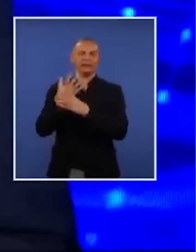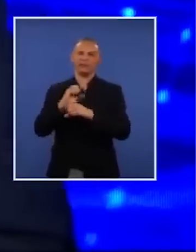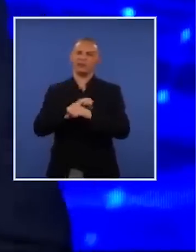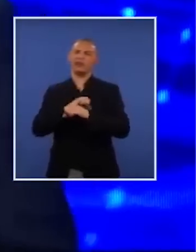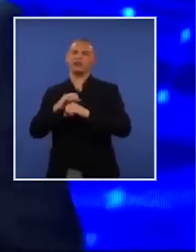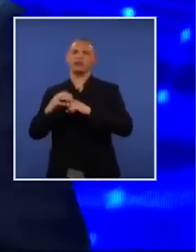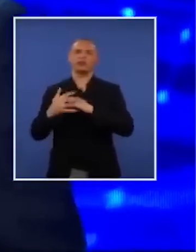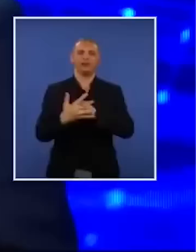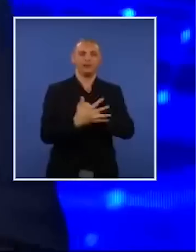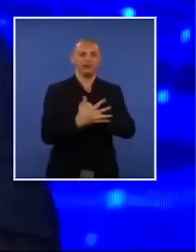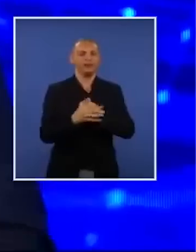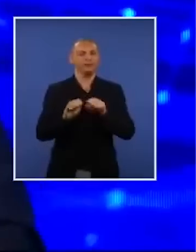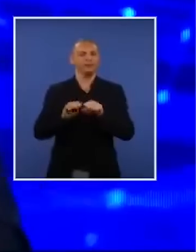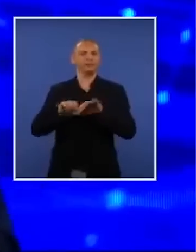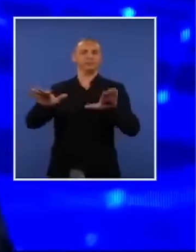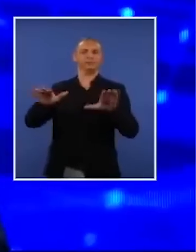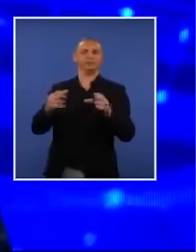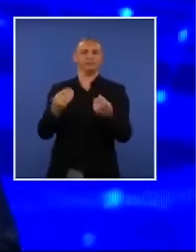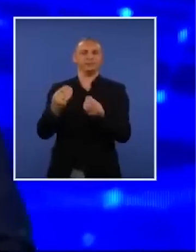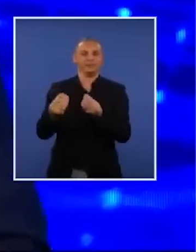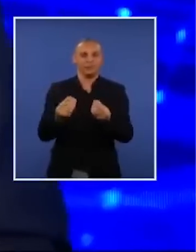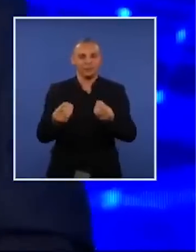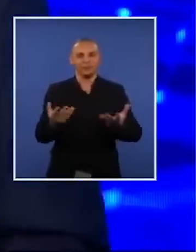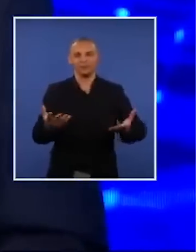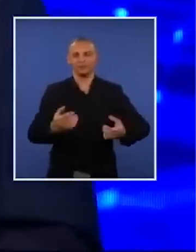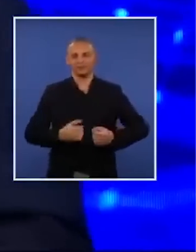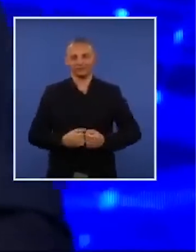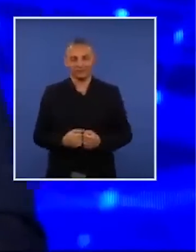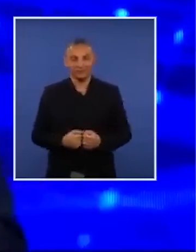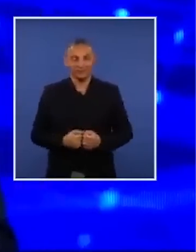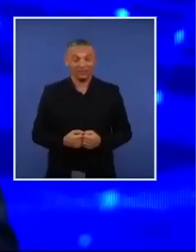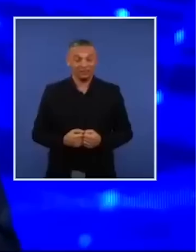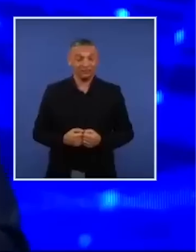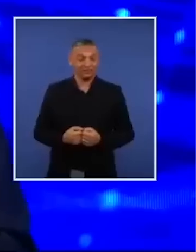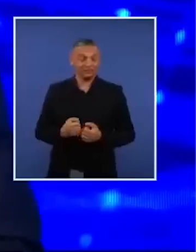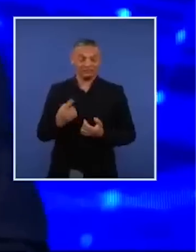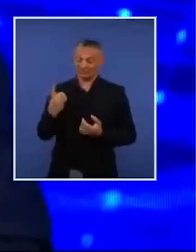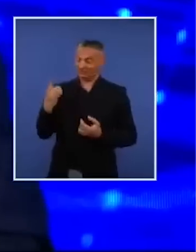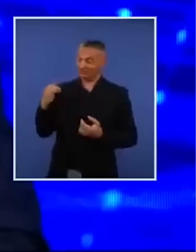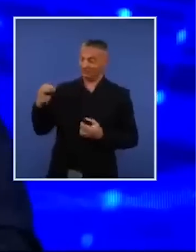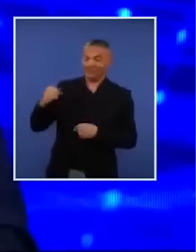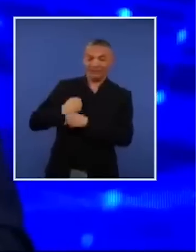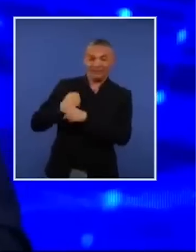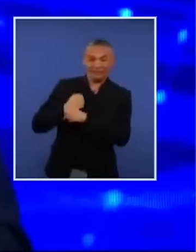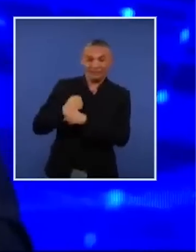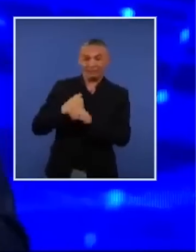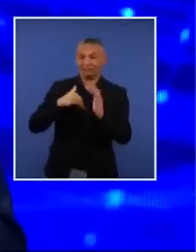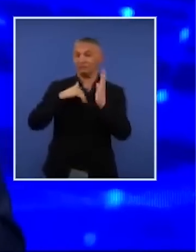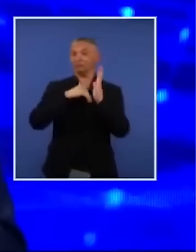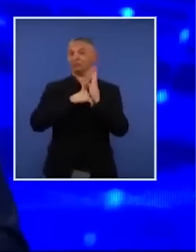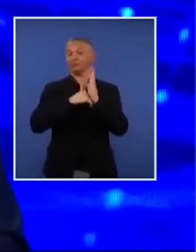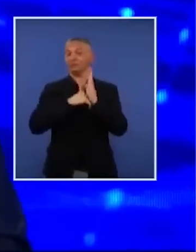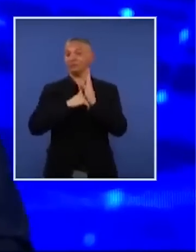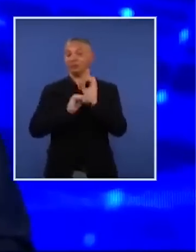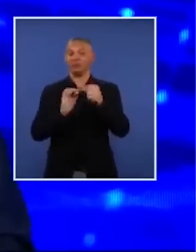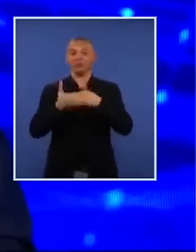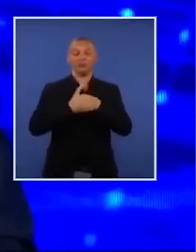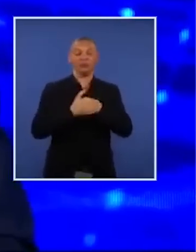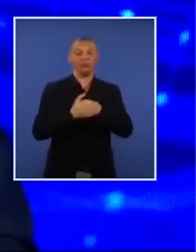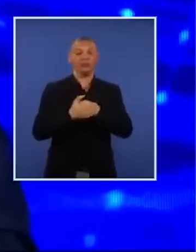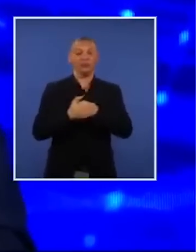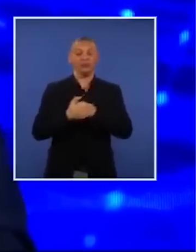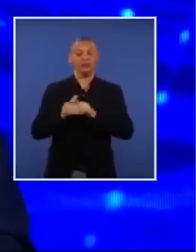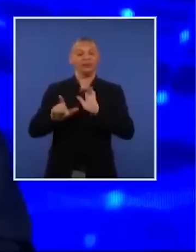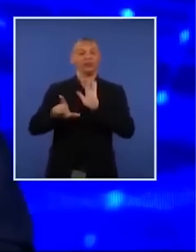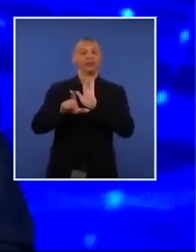mim, o ex-presidiário? Nenhuma moral. Sigilo de 100 anos. Uma lei lá do tempo da Dilma. Para as questões pessoais, meu